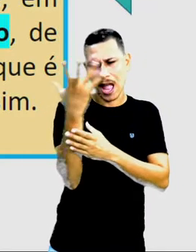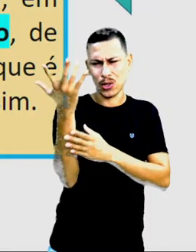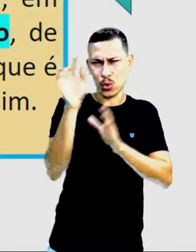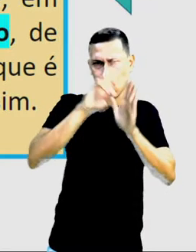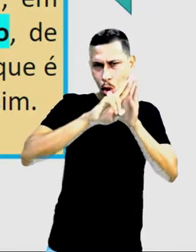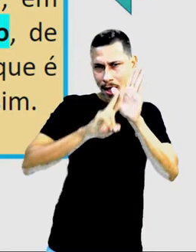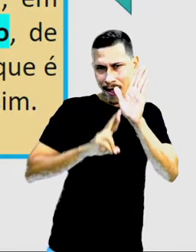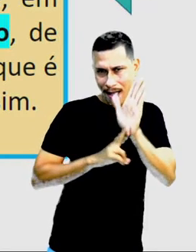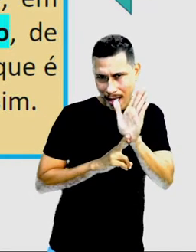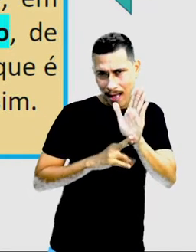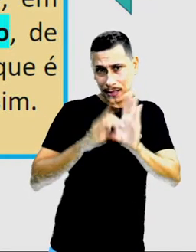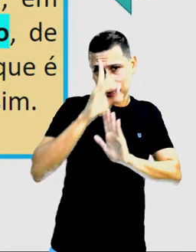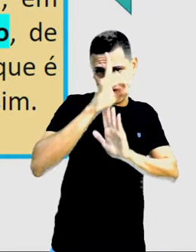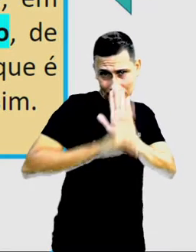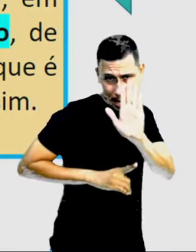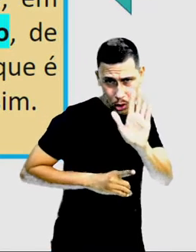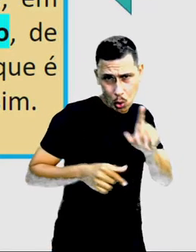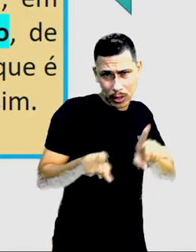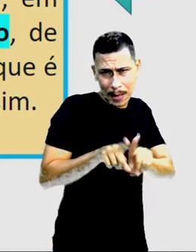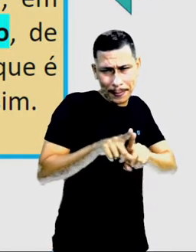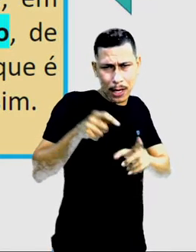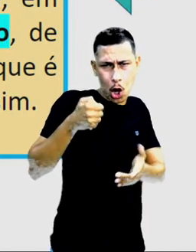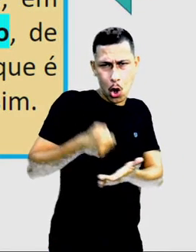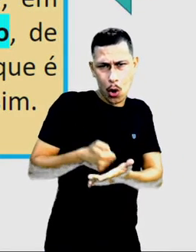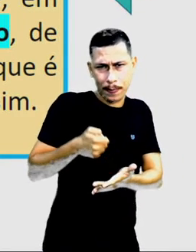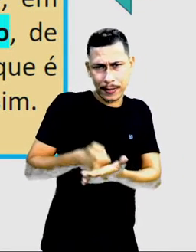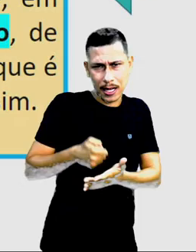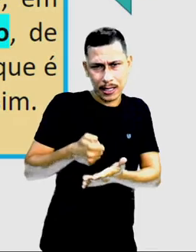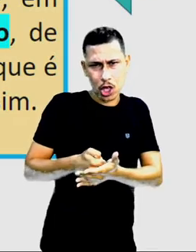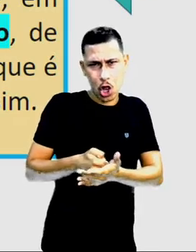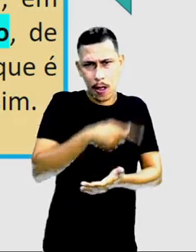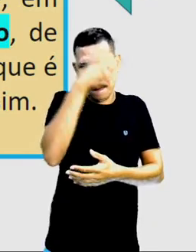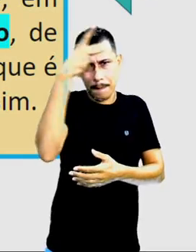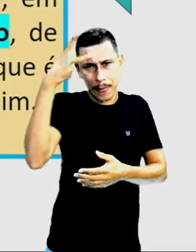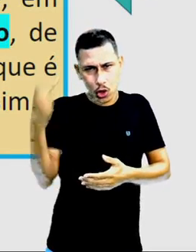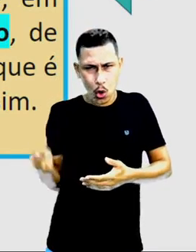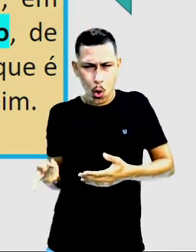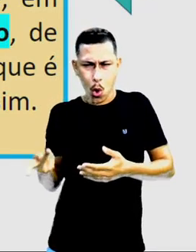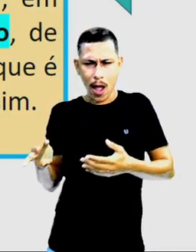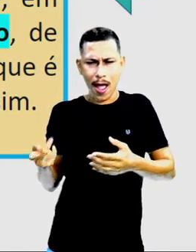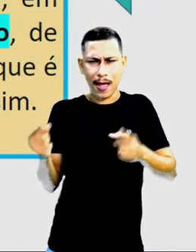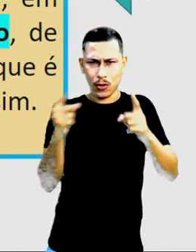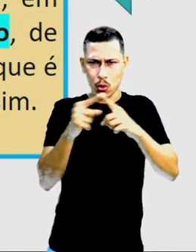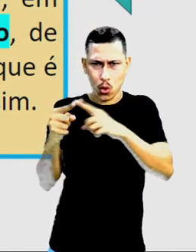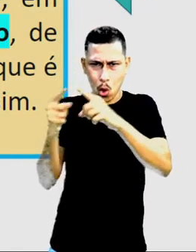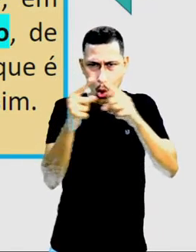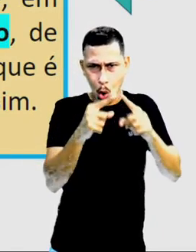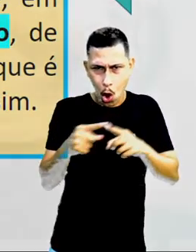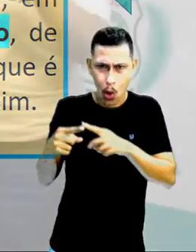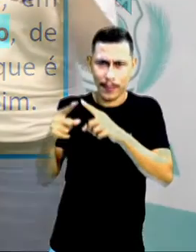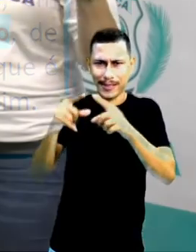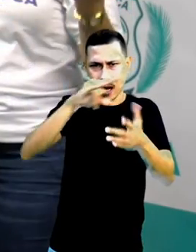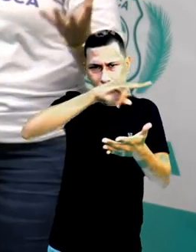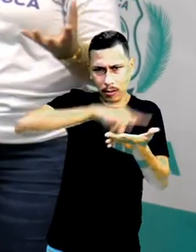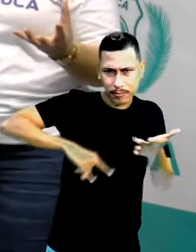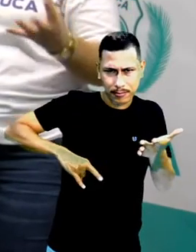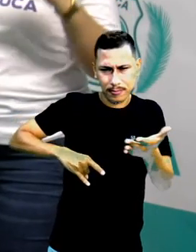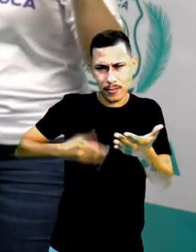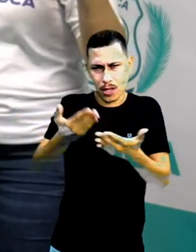regra os direitos e obrigações para as partes que estão contratando alguma coisa, que estão